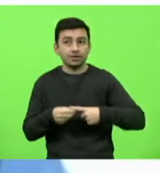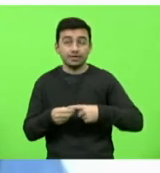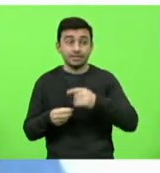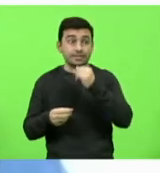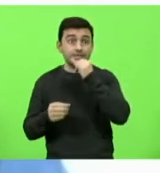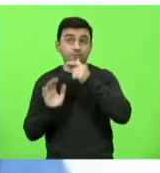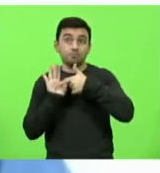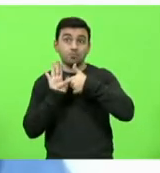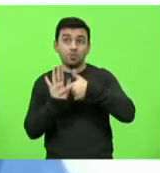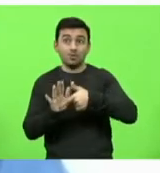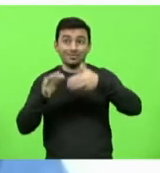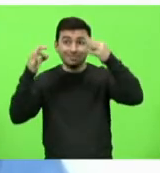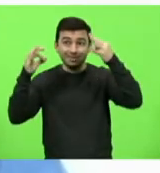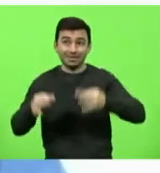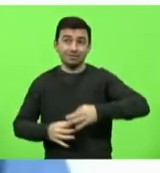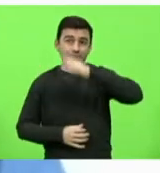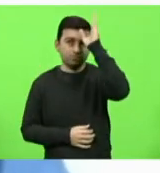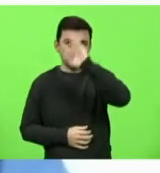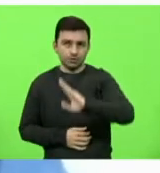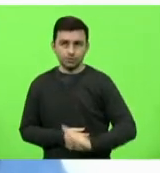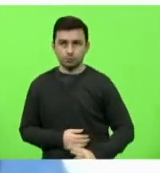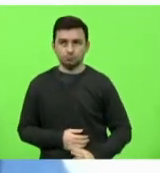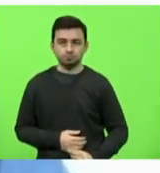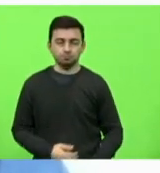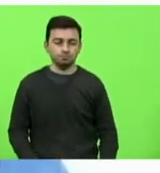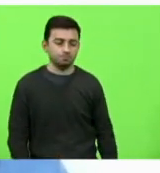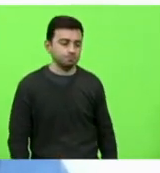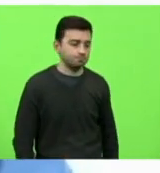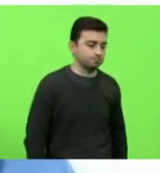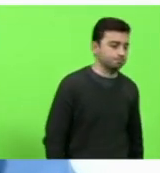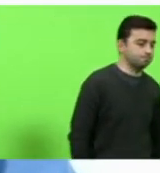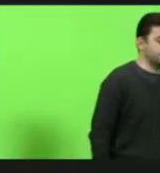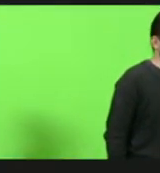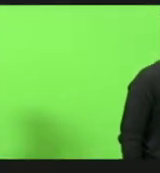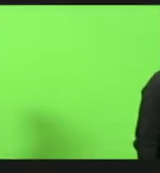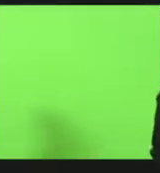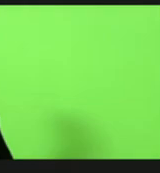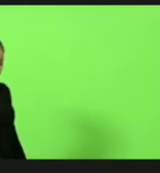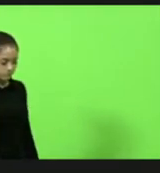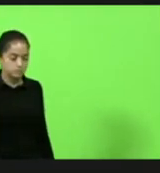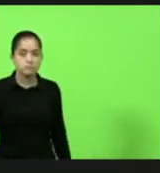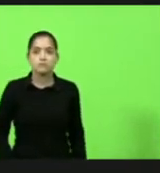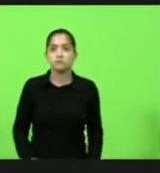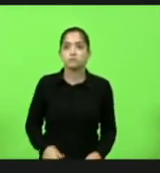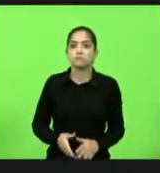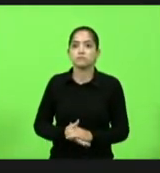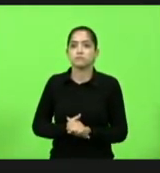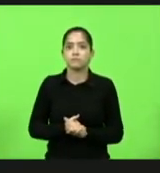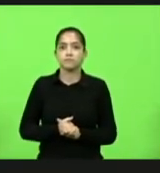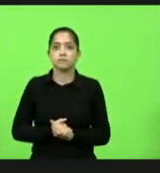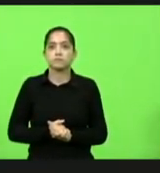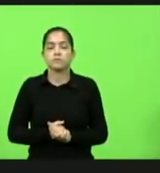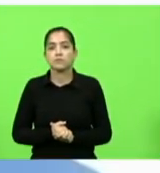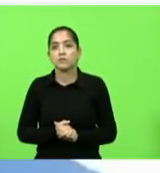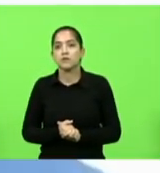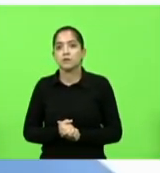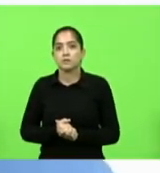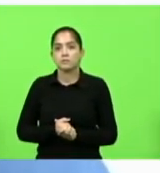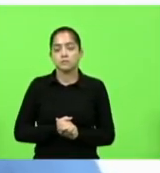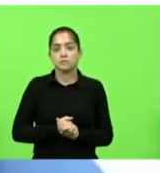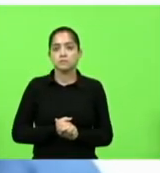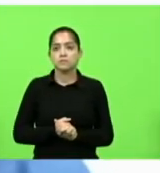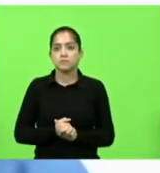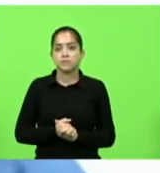para ser seguido pelo Brasil, por Santa Catarina e pelo Brasil. Deputado Maurício? Sim, deputado Jair